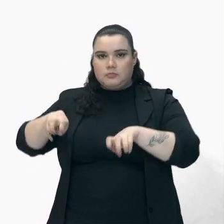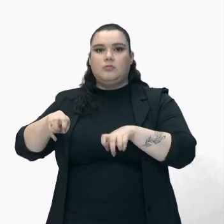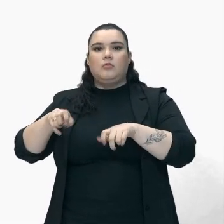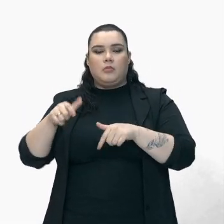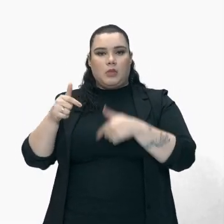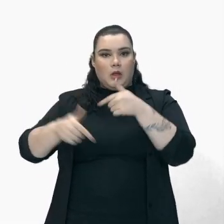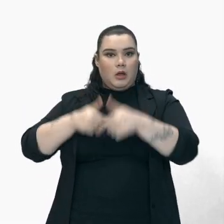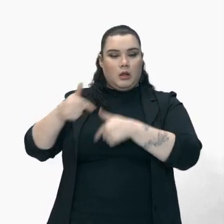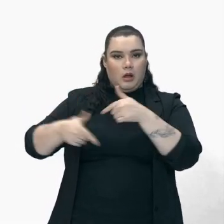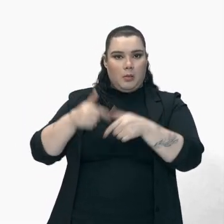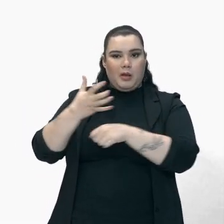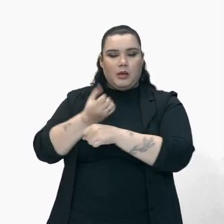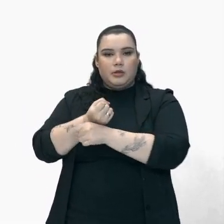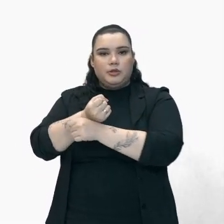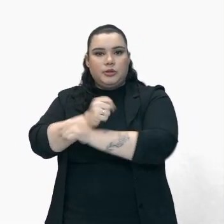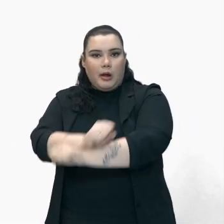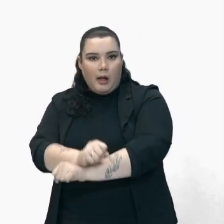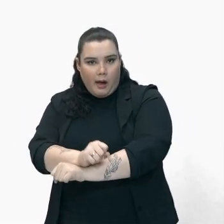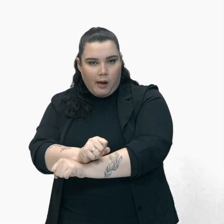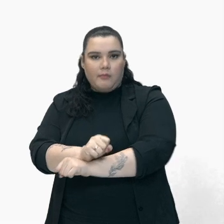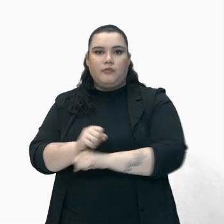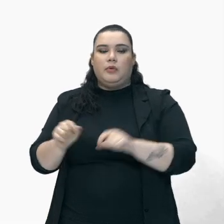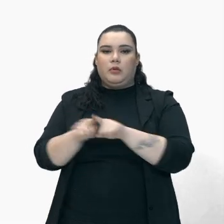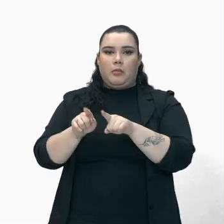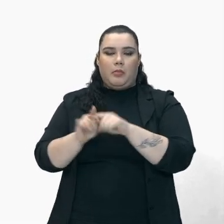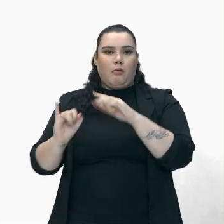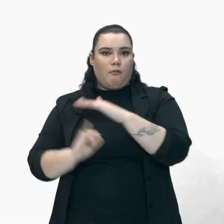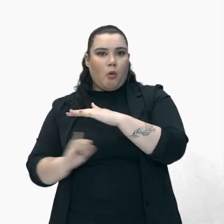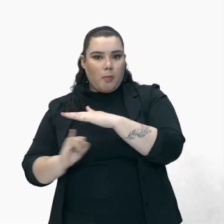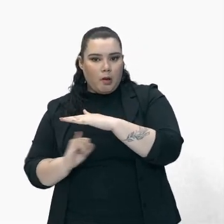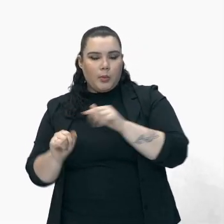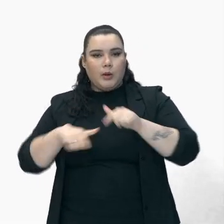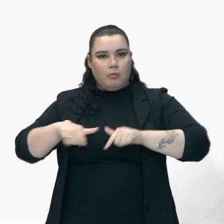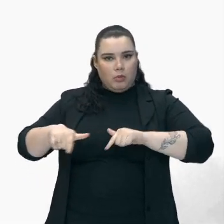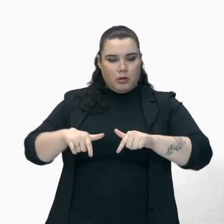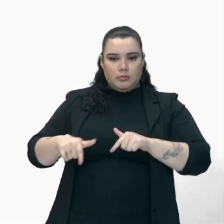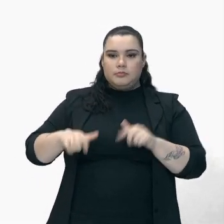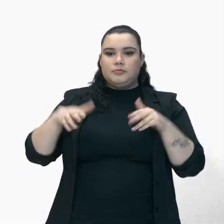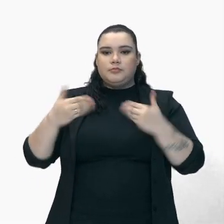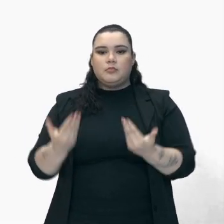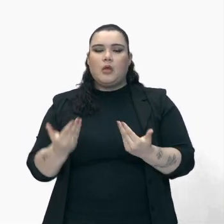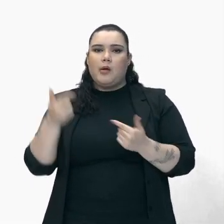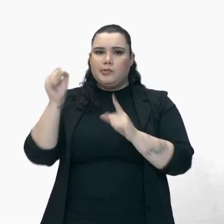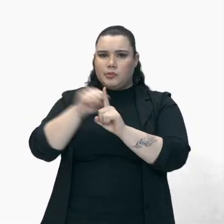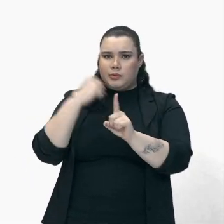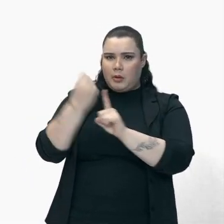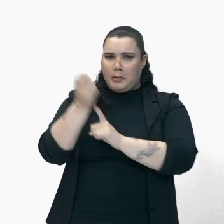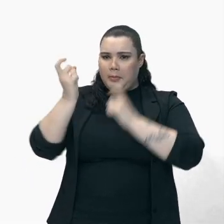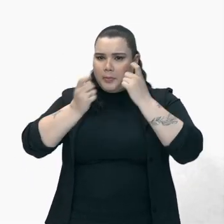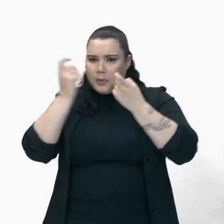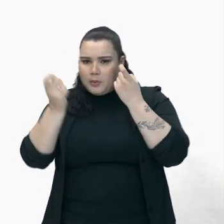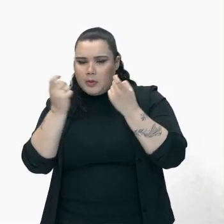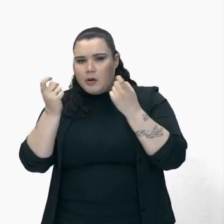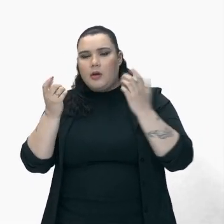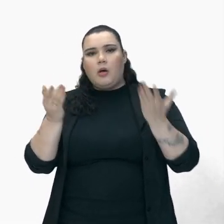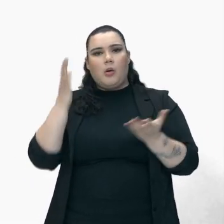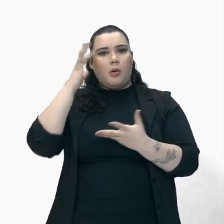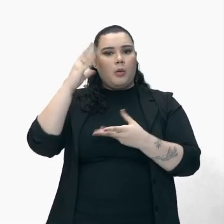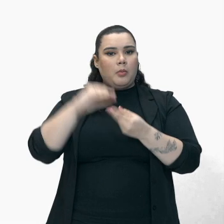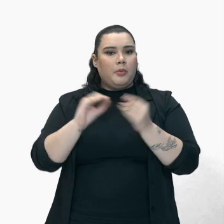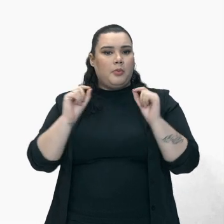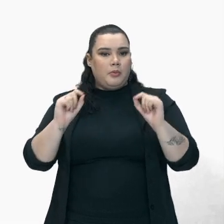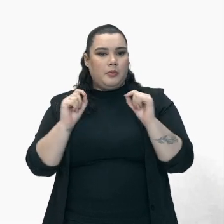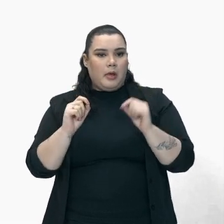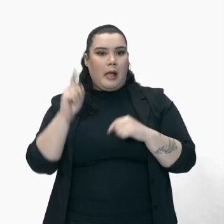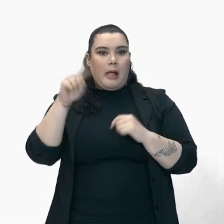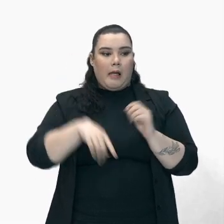escravizados Então quando a gente Fala de Preocupação Da sociedade mineira Entendam-se Preocupação